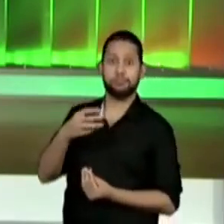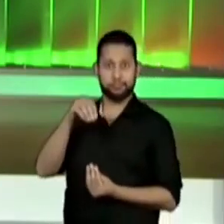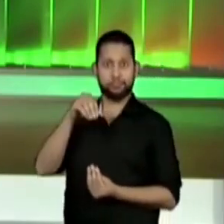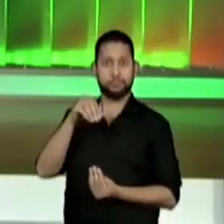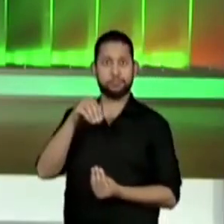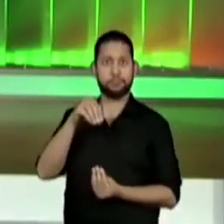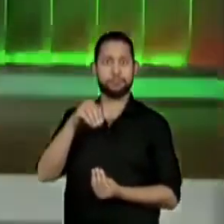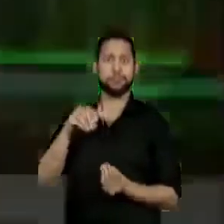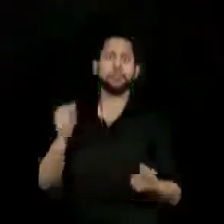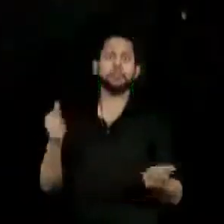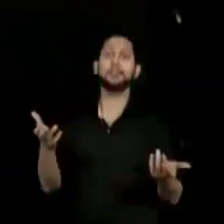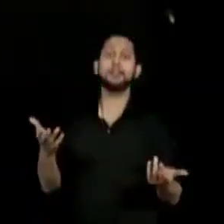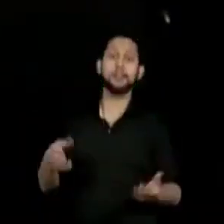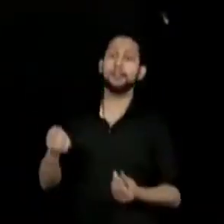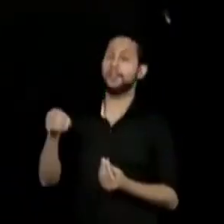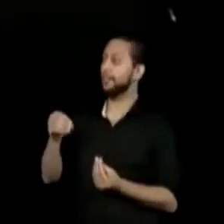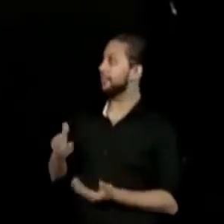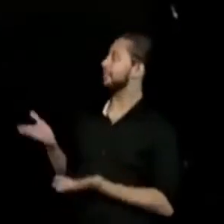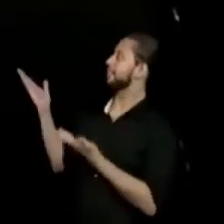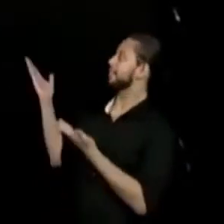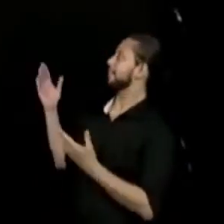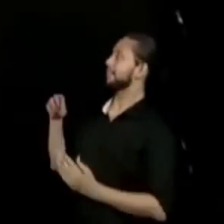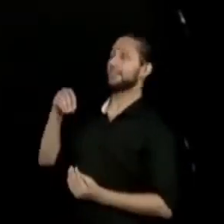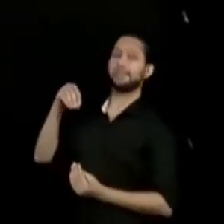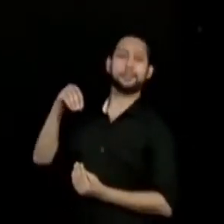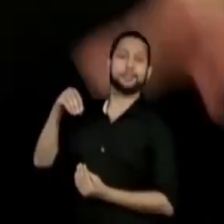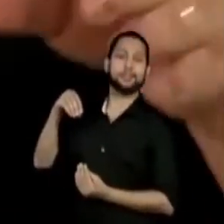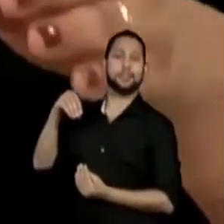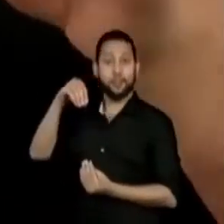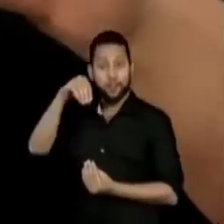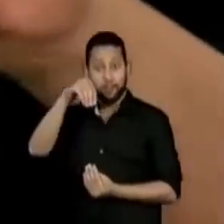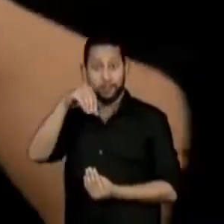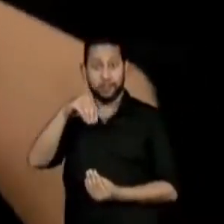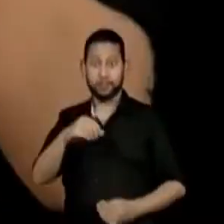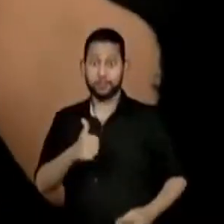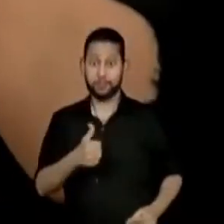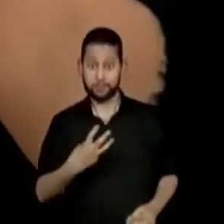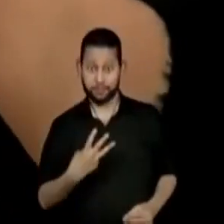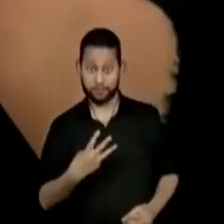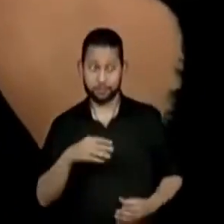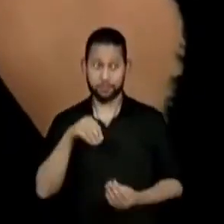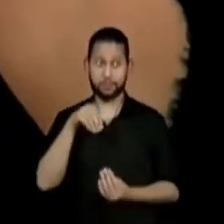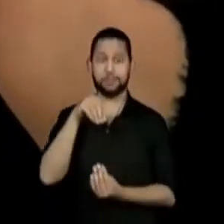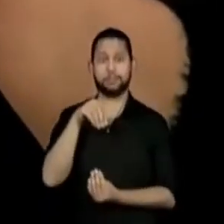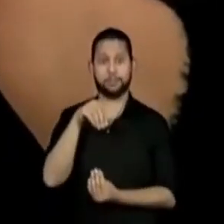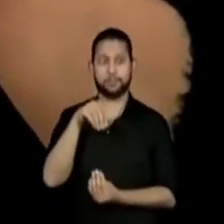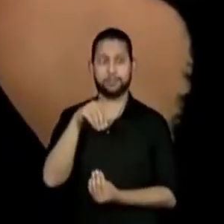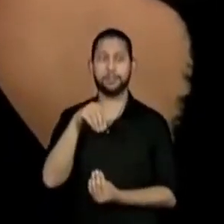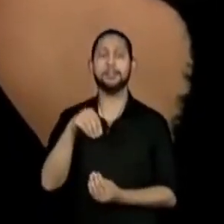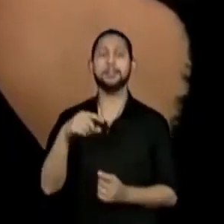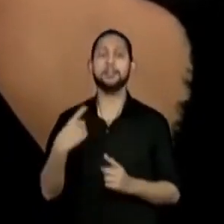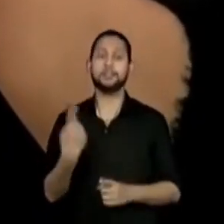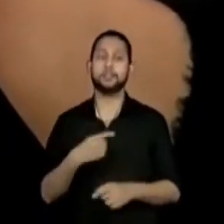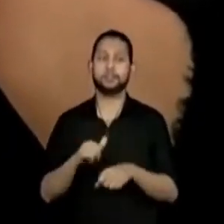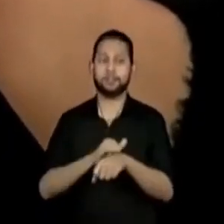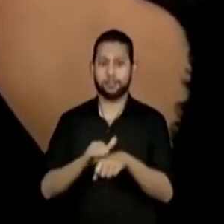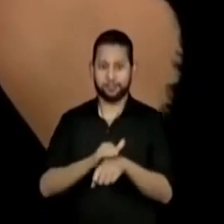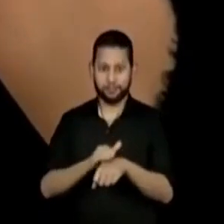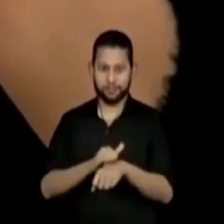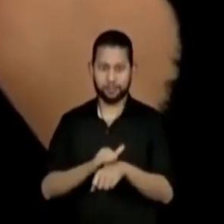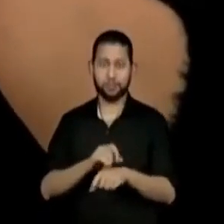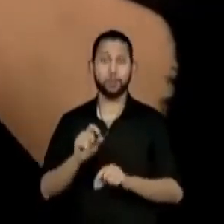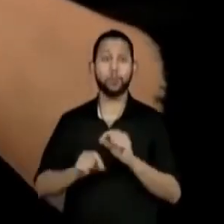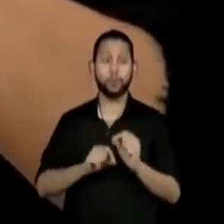Foi? O oráculo hoje está de brincadeira com a minha cara. Ah, agora sim. Vamos lá. Eu tenho 13. Na estratégia, ela tem que